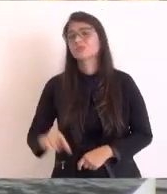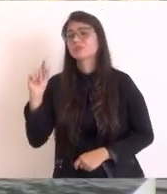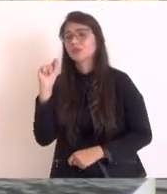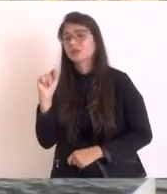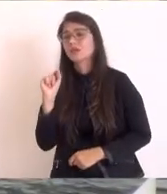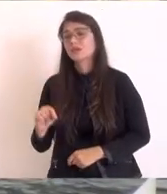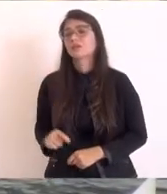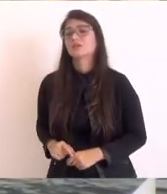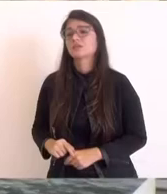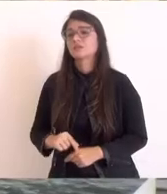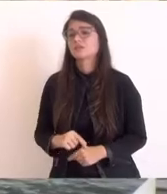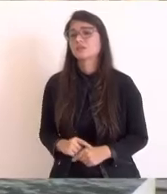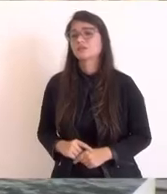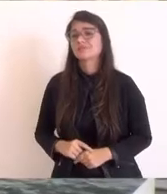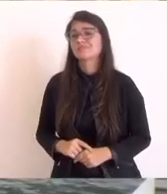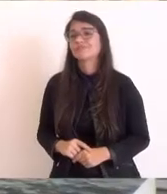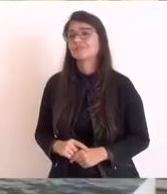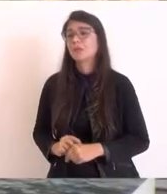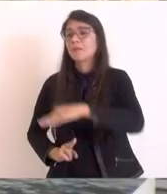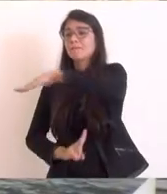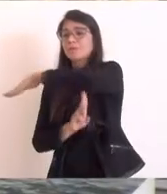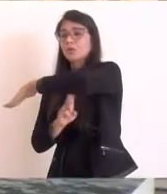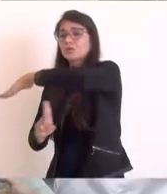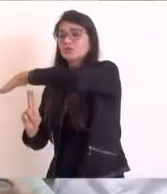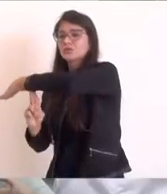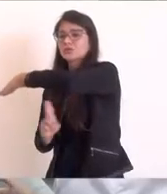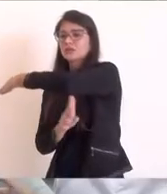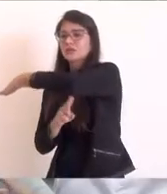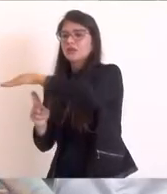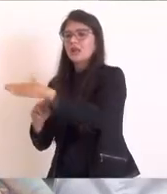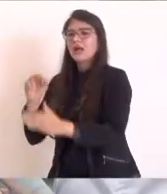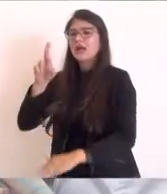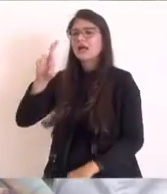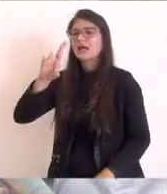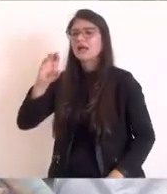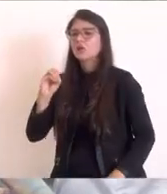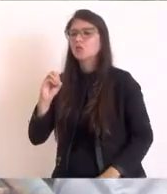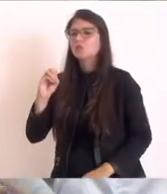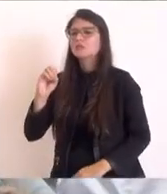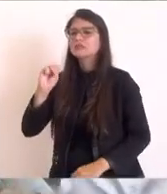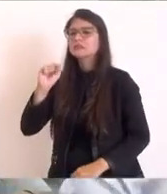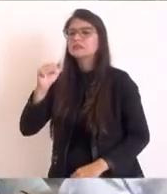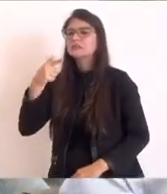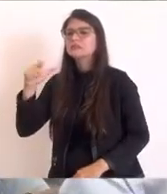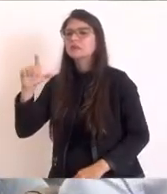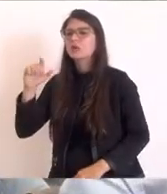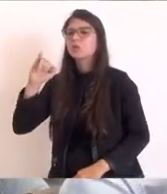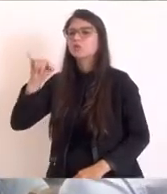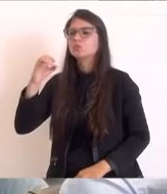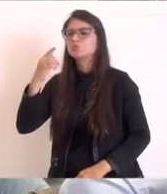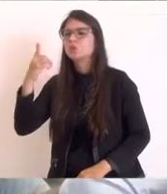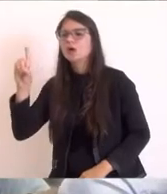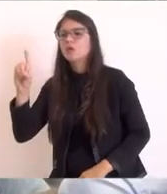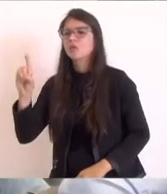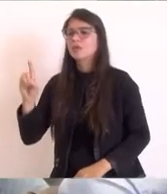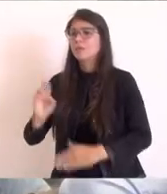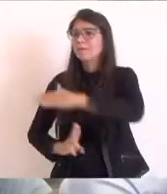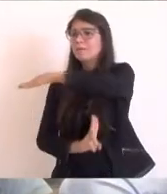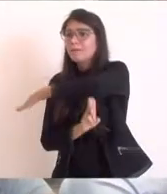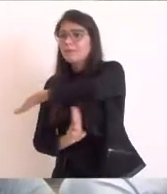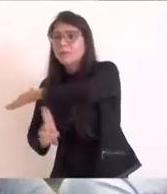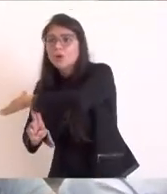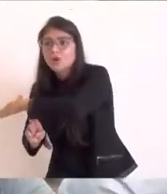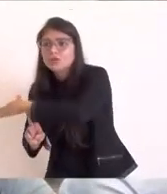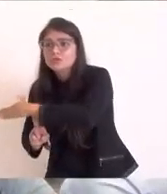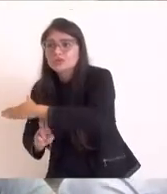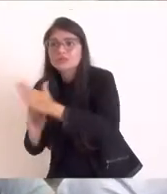consideração, que é aquela ponte sobre o Rio São João. Eu não sei, deputado, se o senhor vai lembrar, mas essa ponte é dos